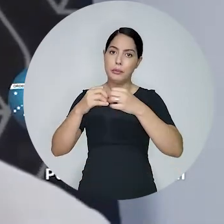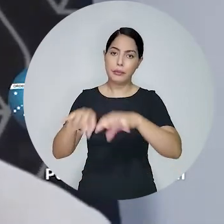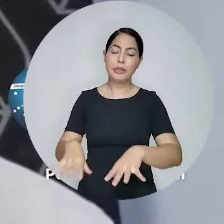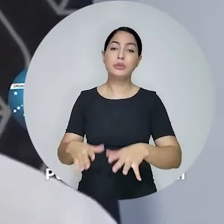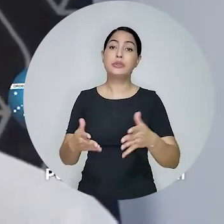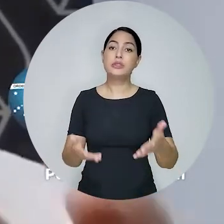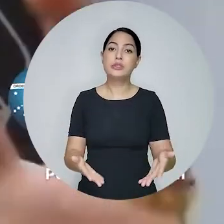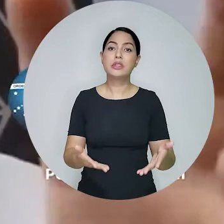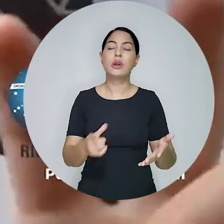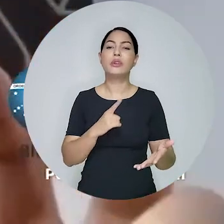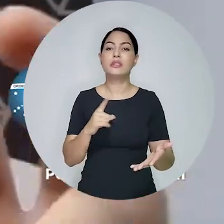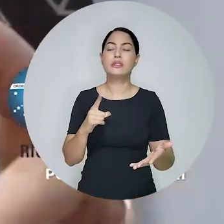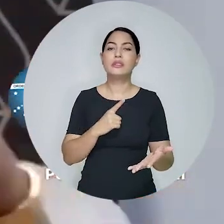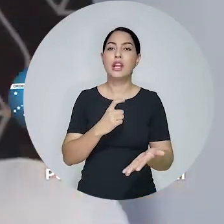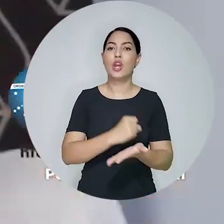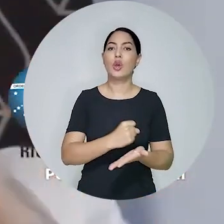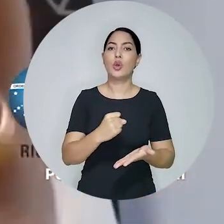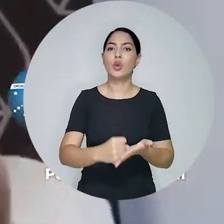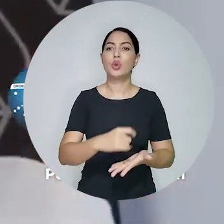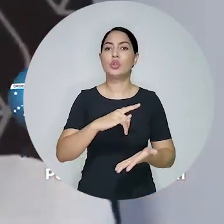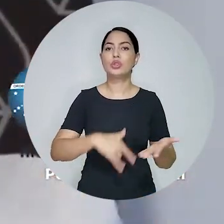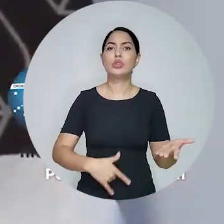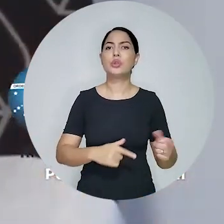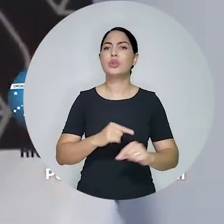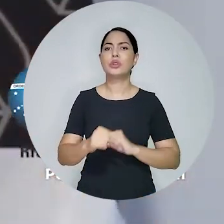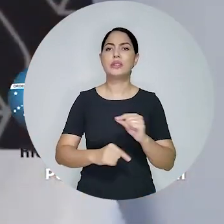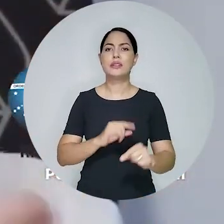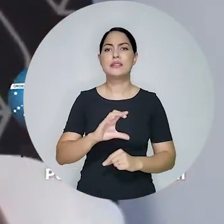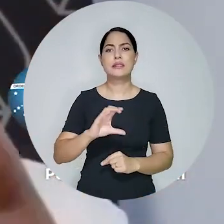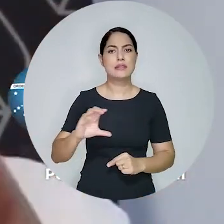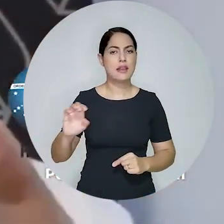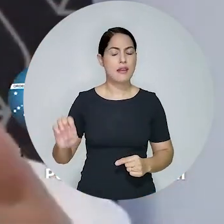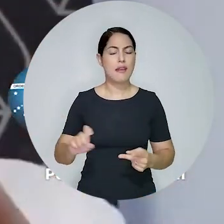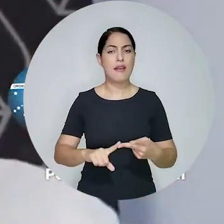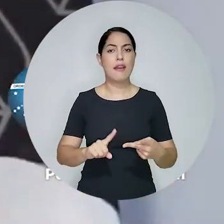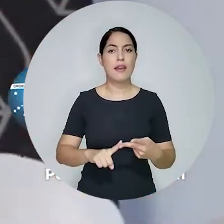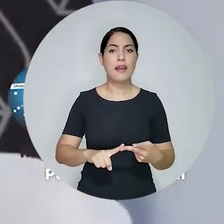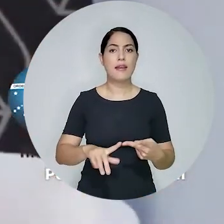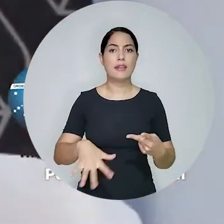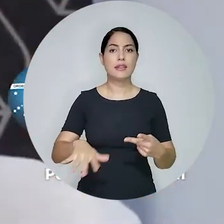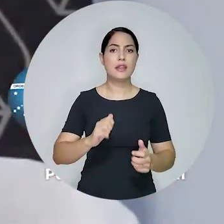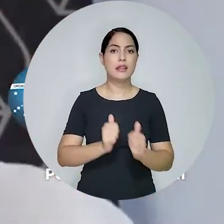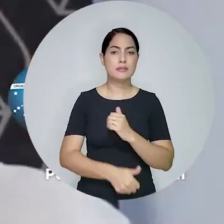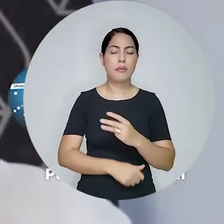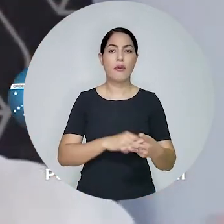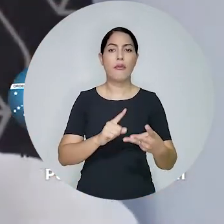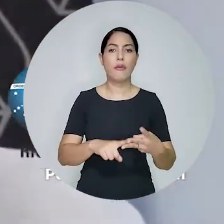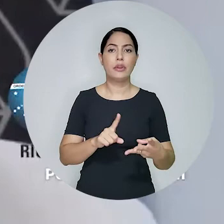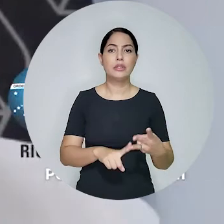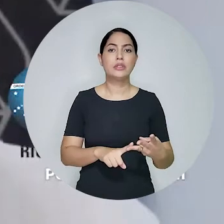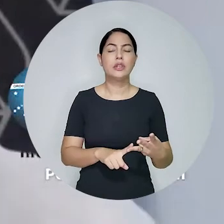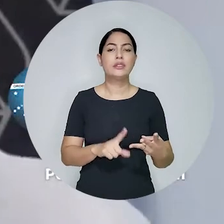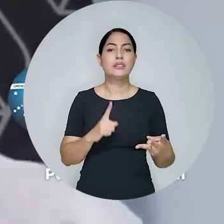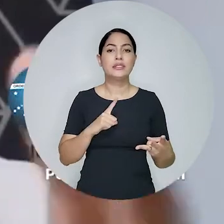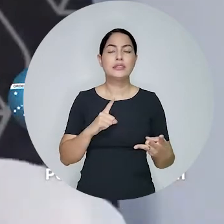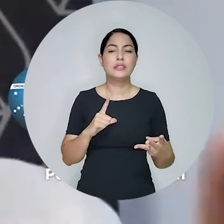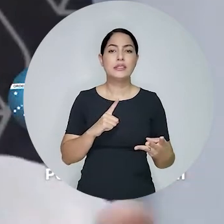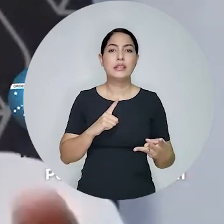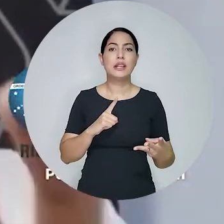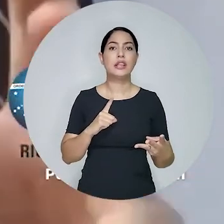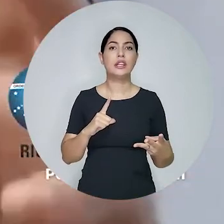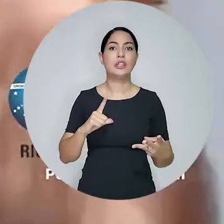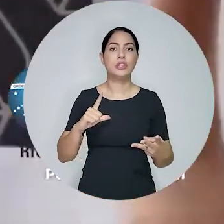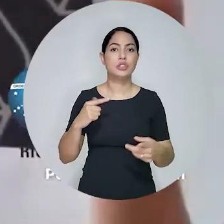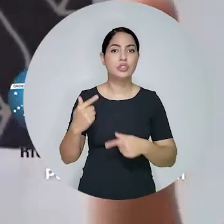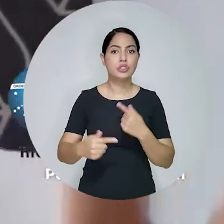energia elétrica. Então, veja, eu tenho aqui toda uma sorte de contratos na CCE de curto prazo, D mais um, mercado spot. Ou